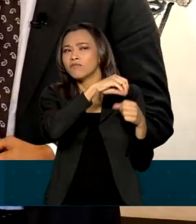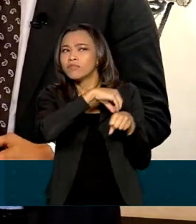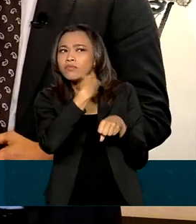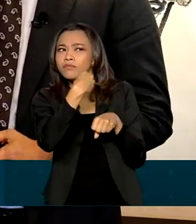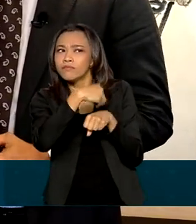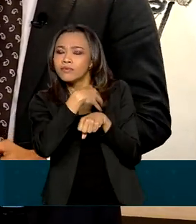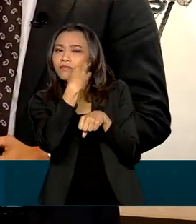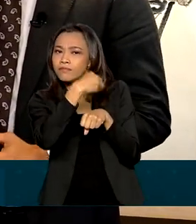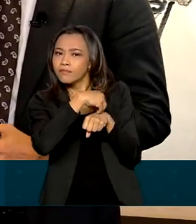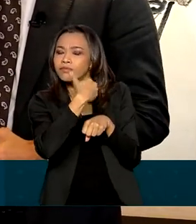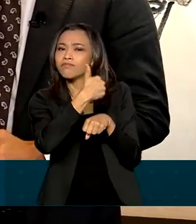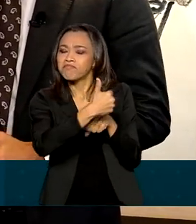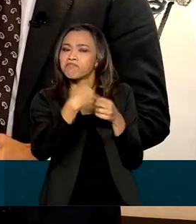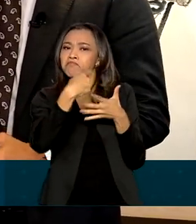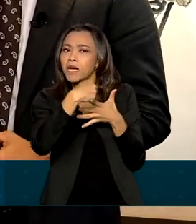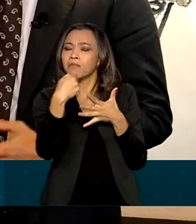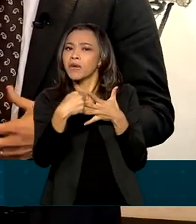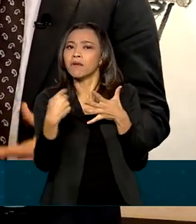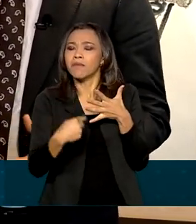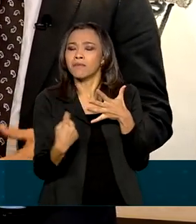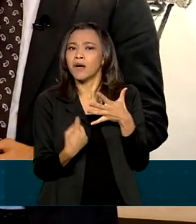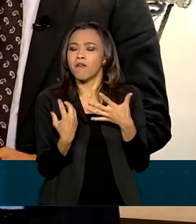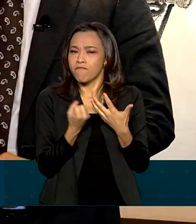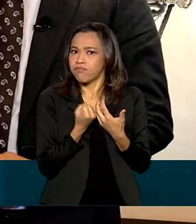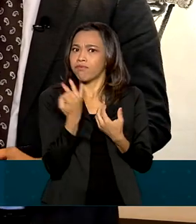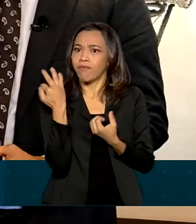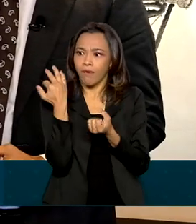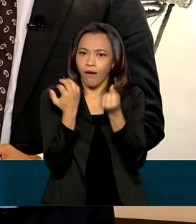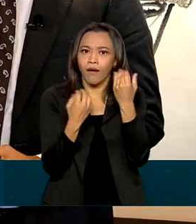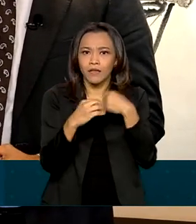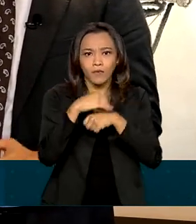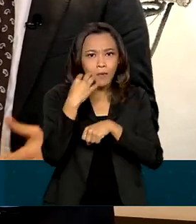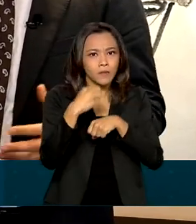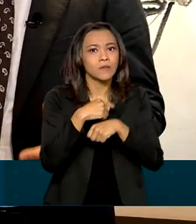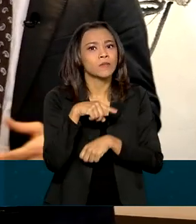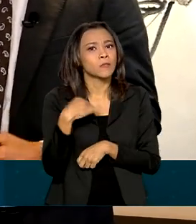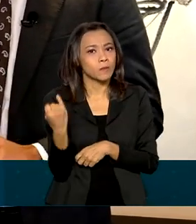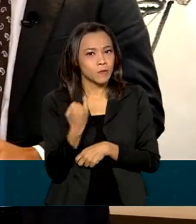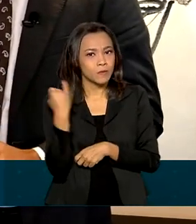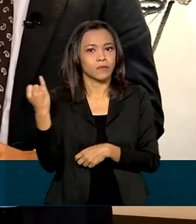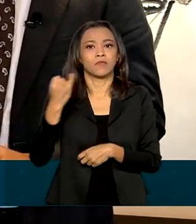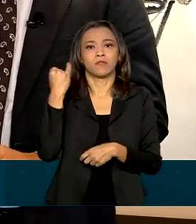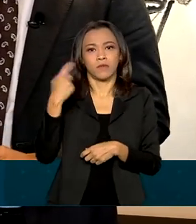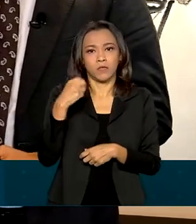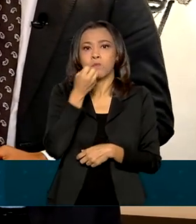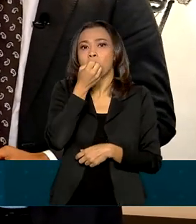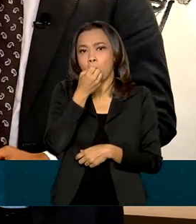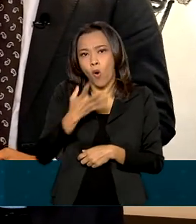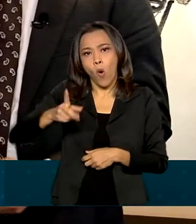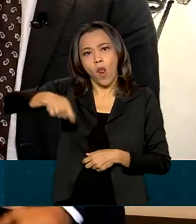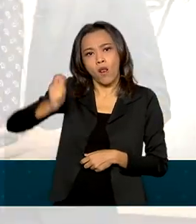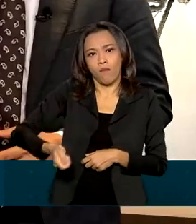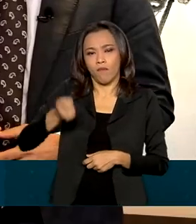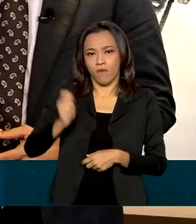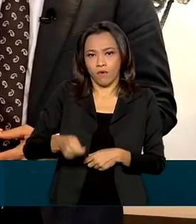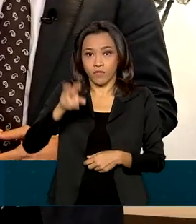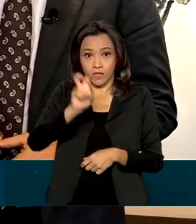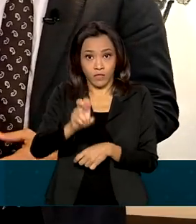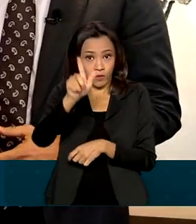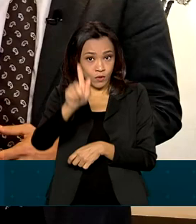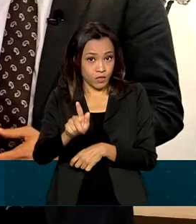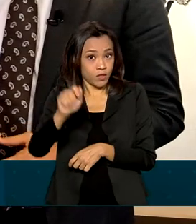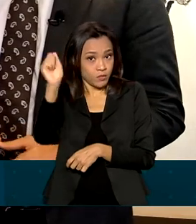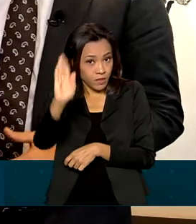muitas informações que serão pertinentes para nós realizarmos um bom leilão de 5G no Brasil. O